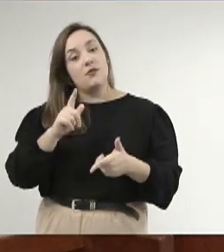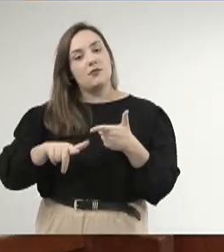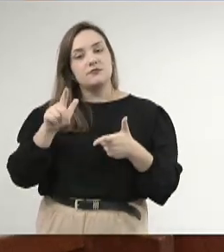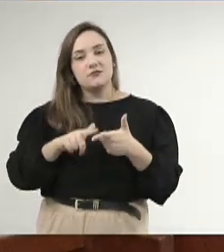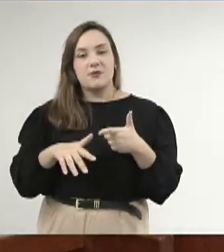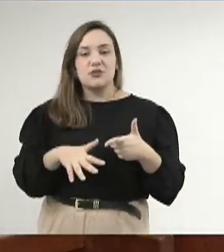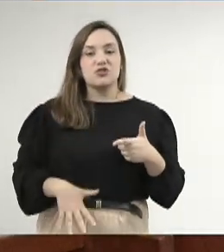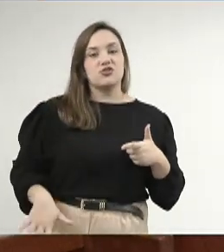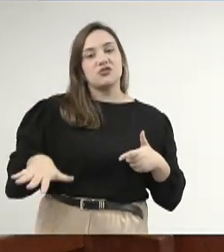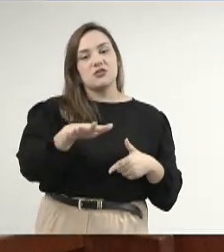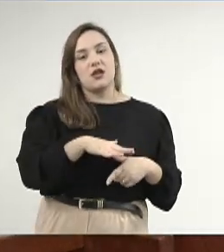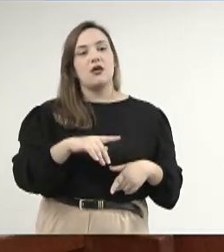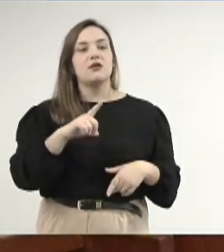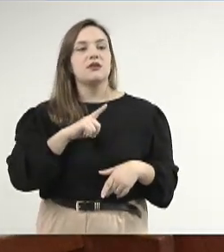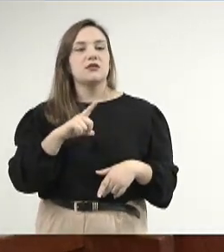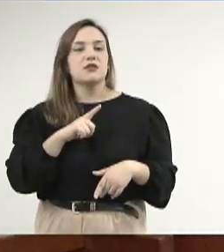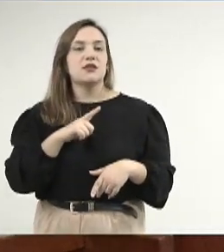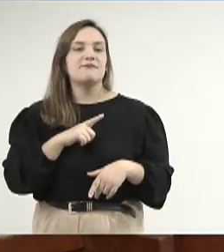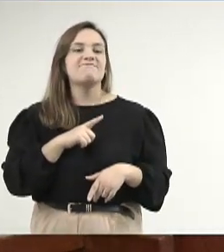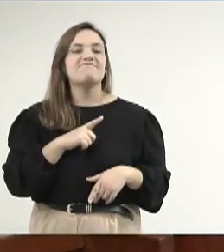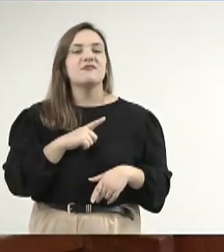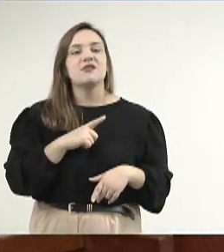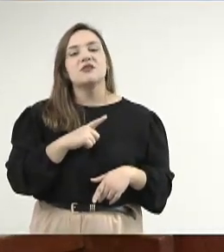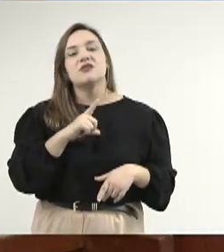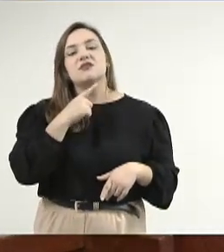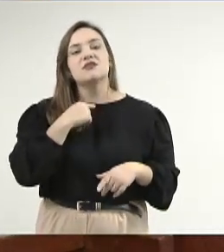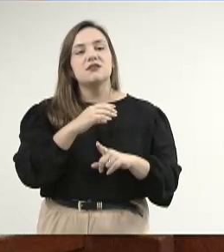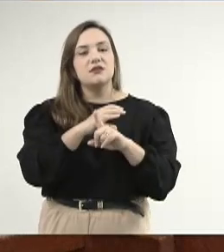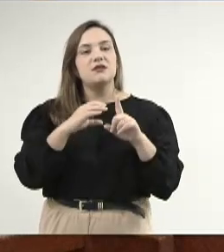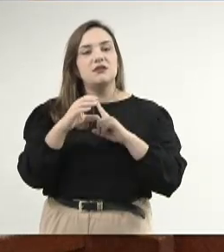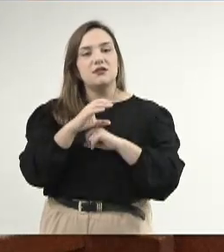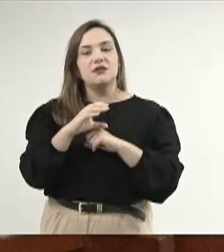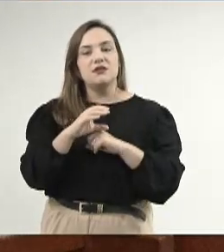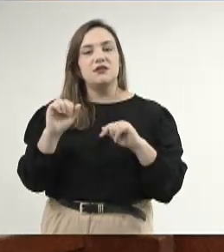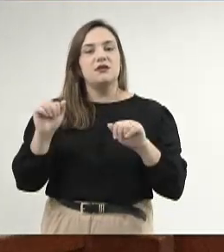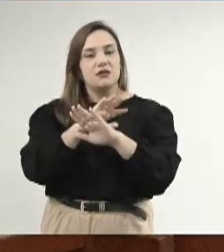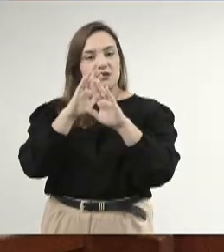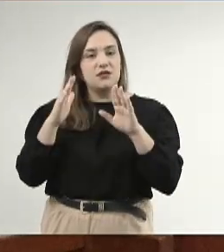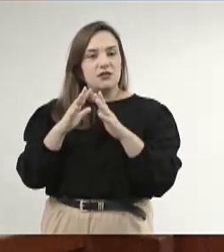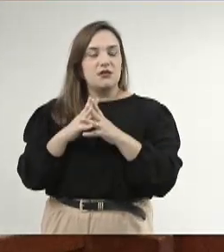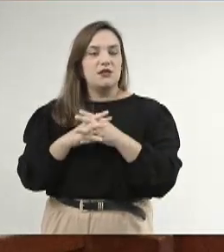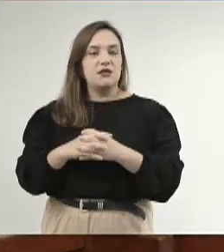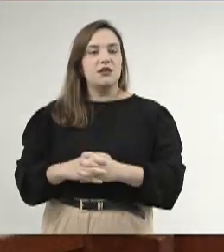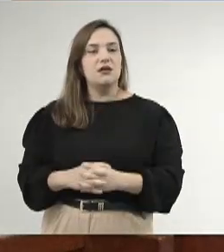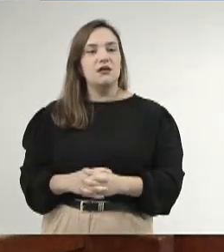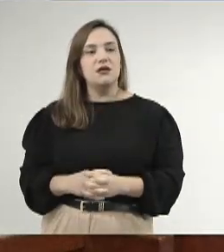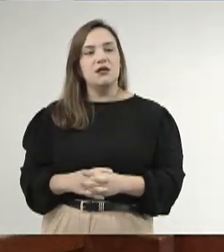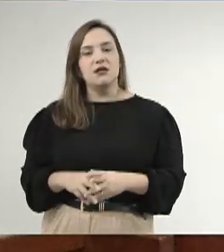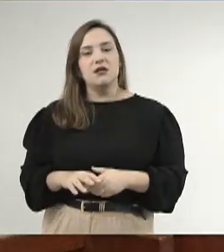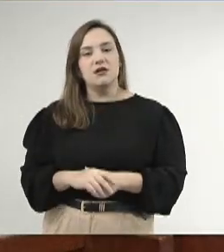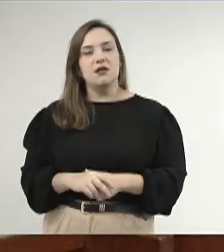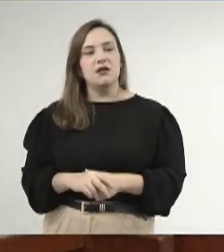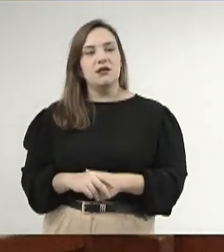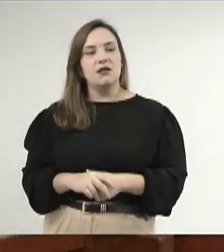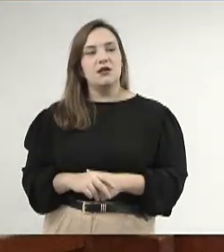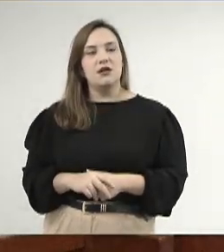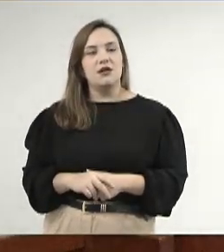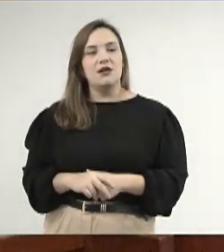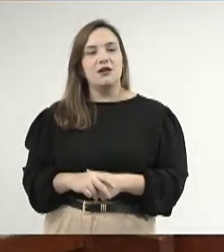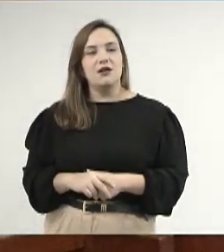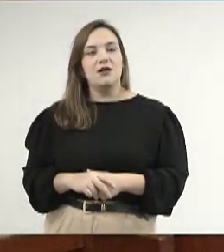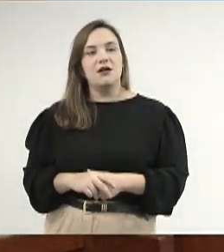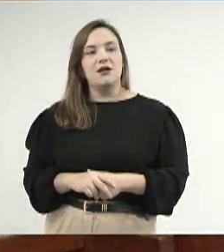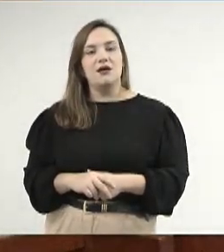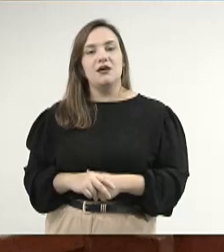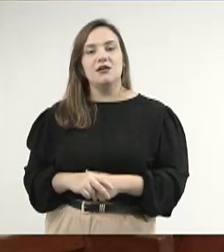suas raízes o senso de comunidade, a transparência e a sustentabilidade e a integridade.